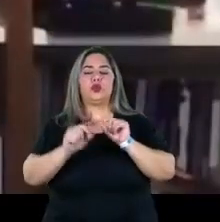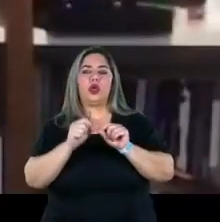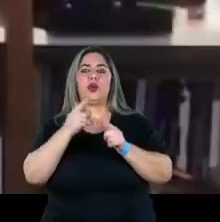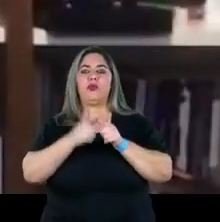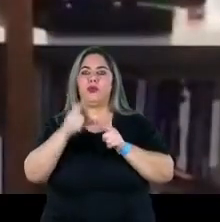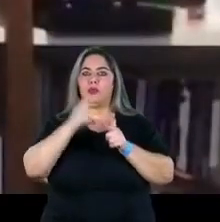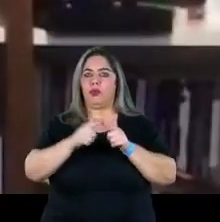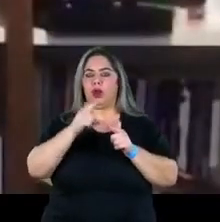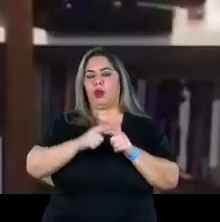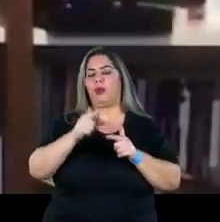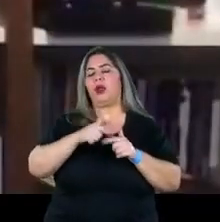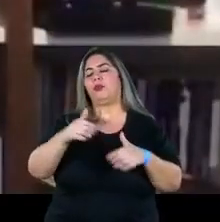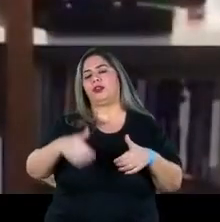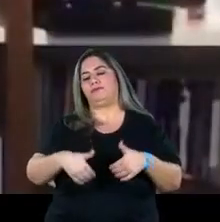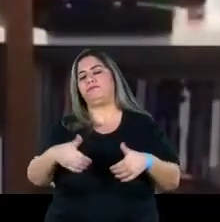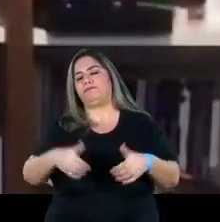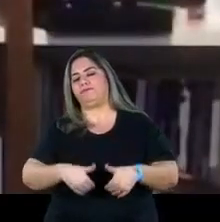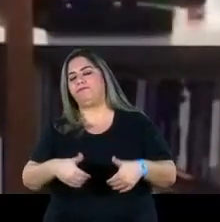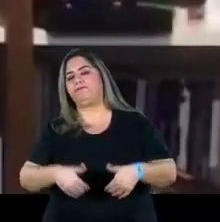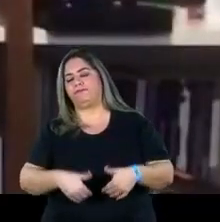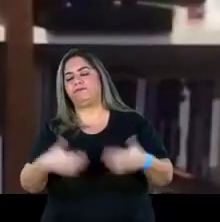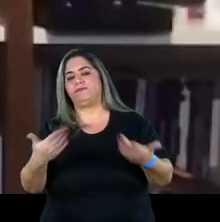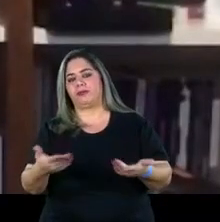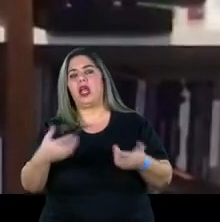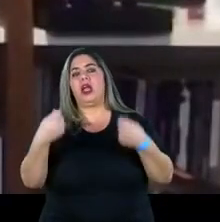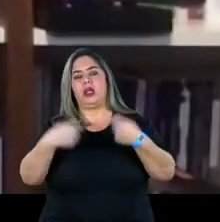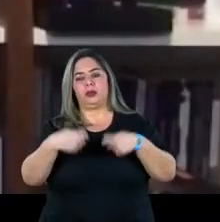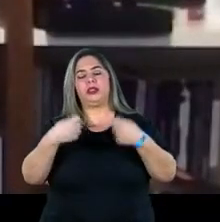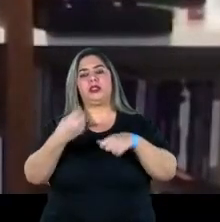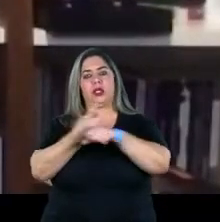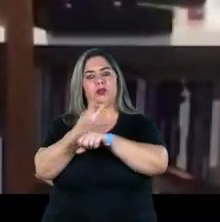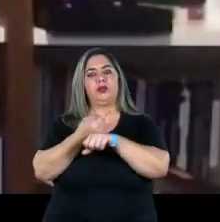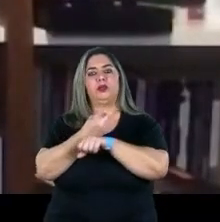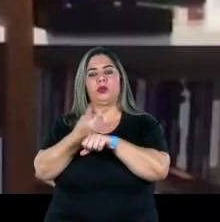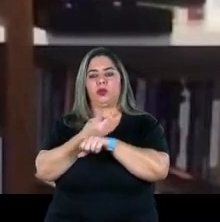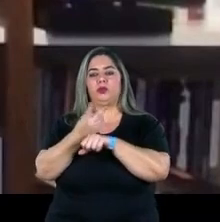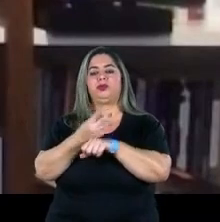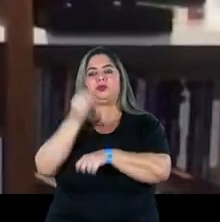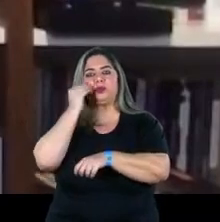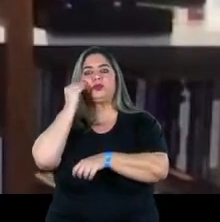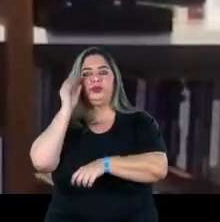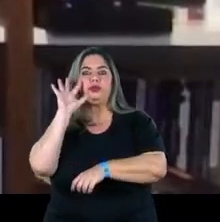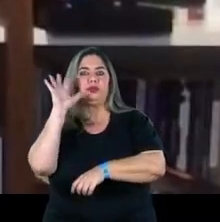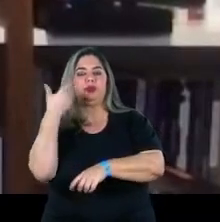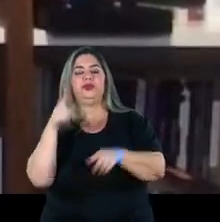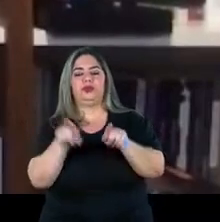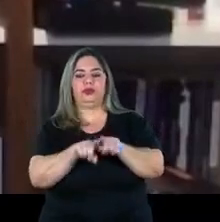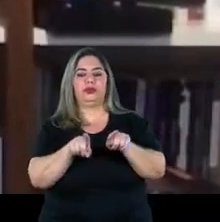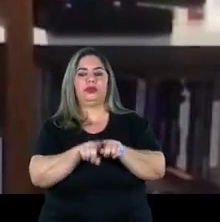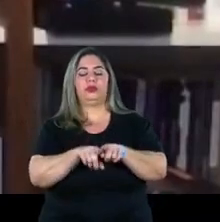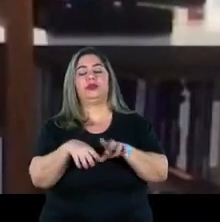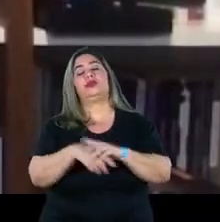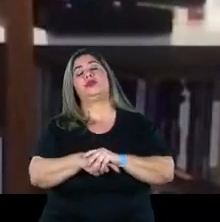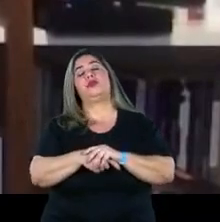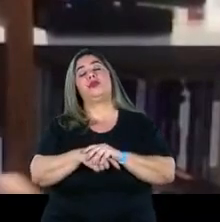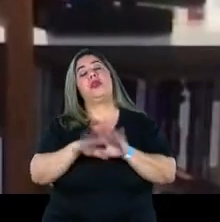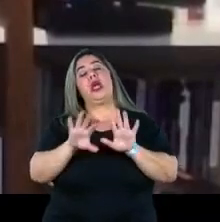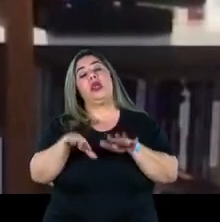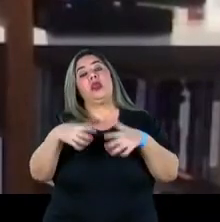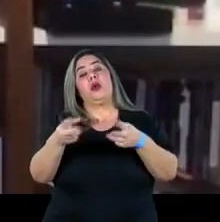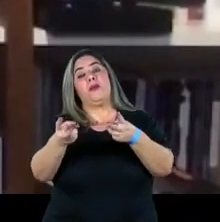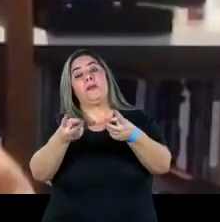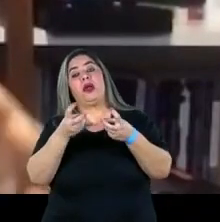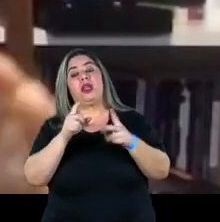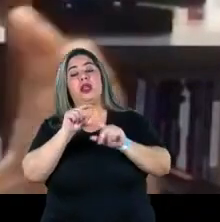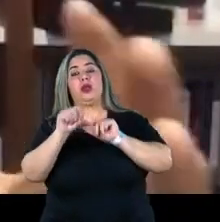questão alimentar, que era, obviamente, algo que tinha que ser procurado também para tentar resolver esse problema. Então, a gente nota uma